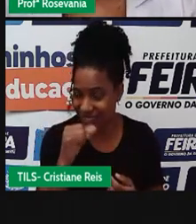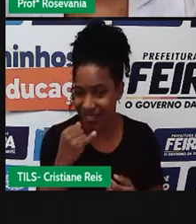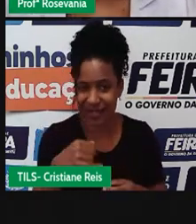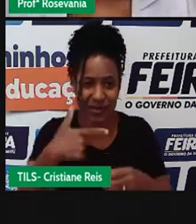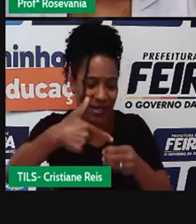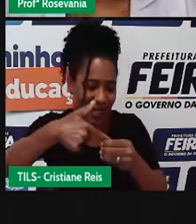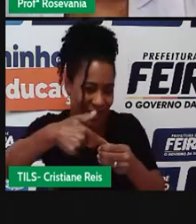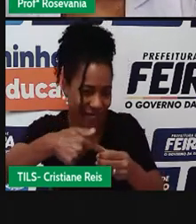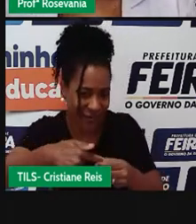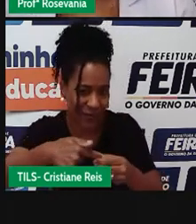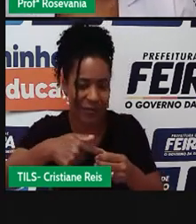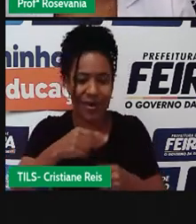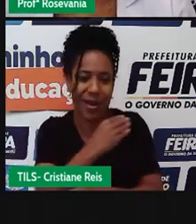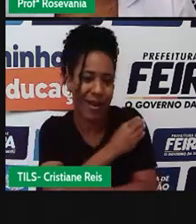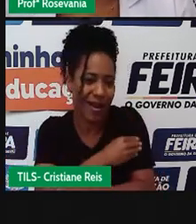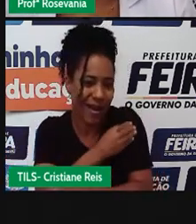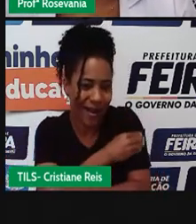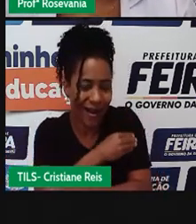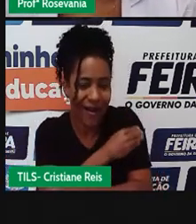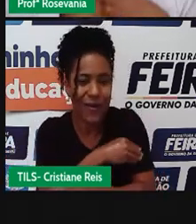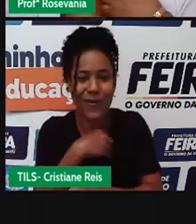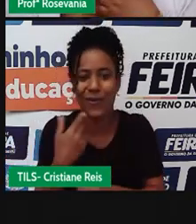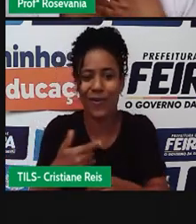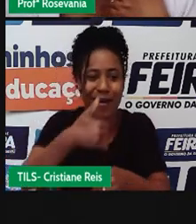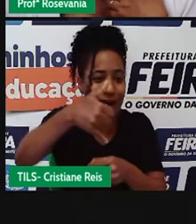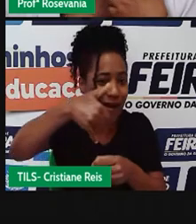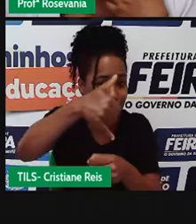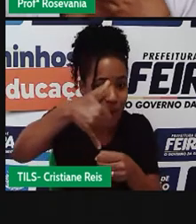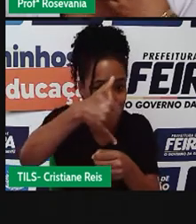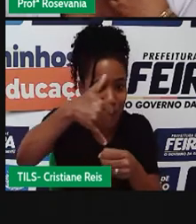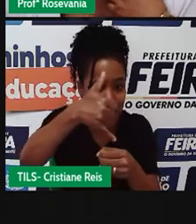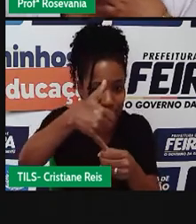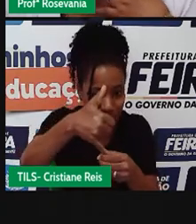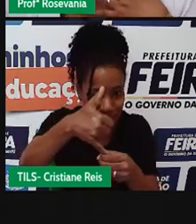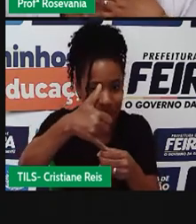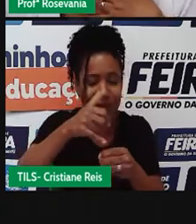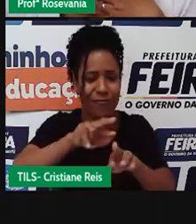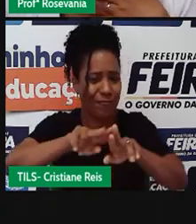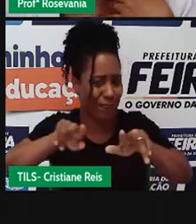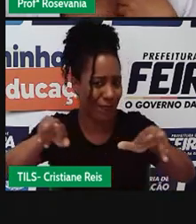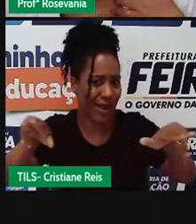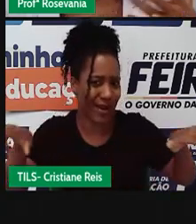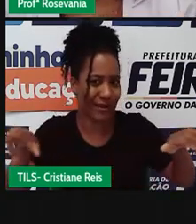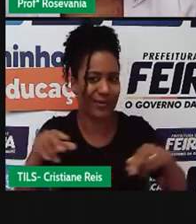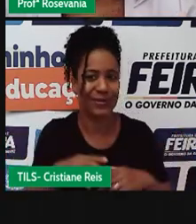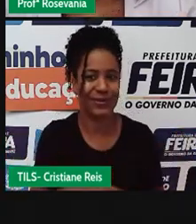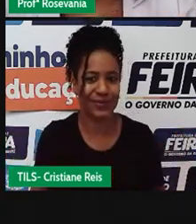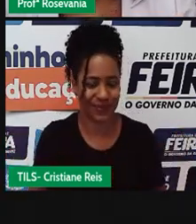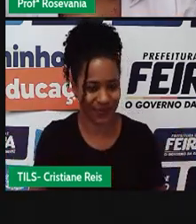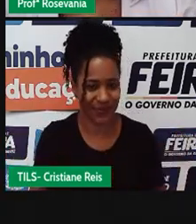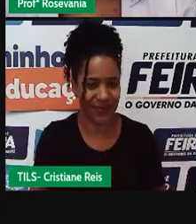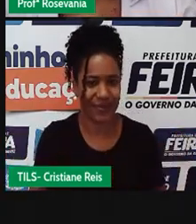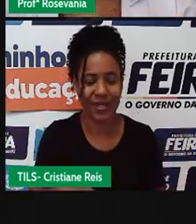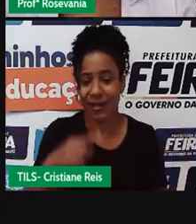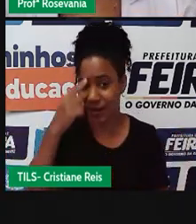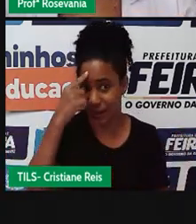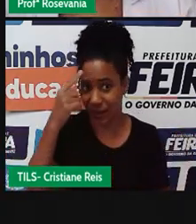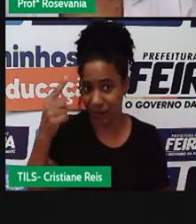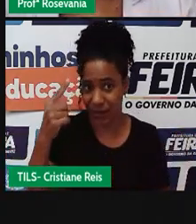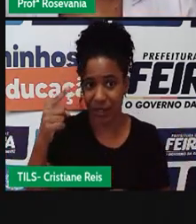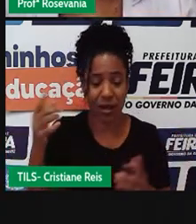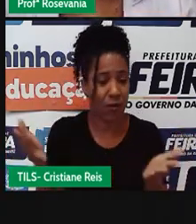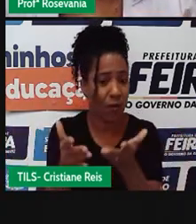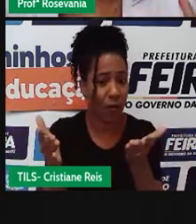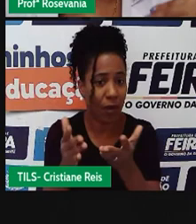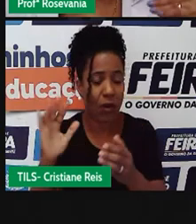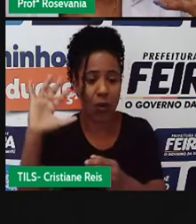gasolina, movida álcool, movida diesel, que foi até nessa última conferência do clima que teve, que